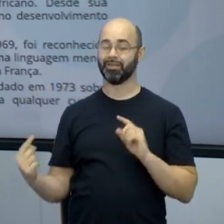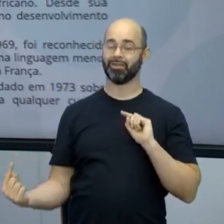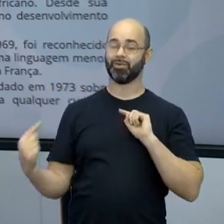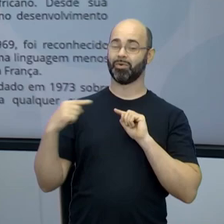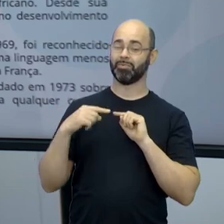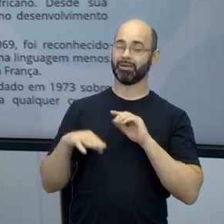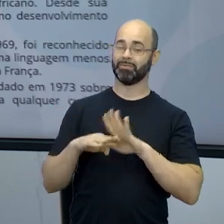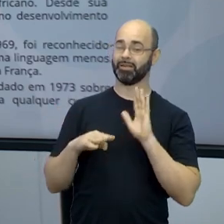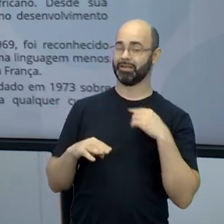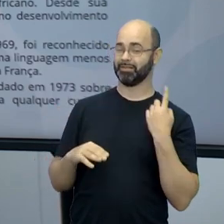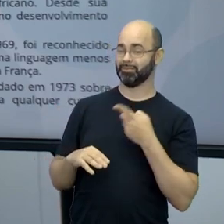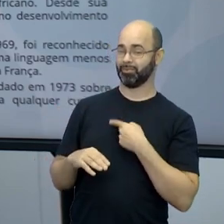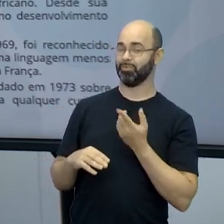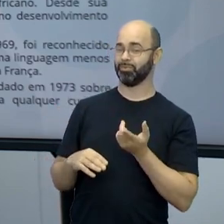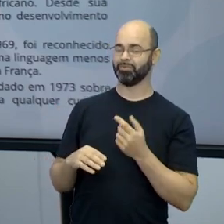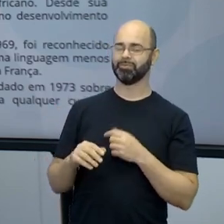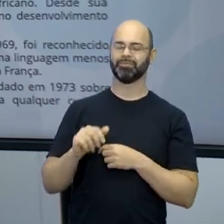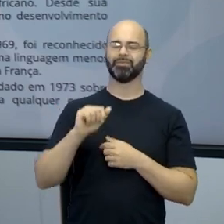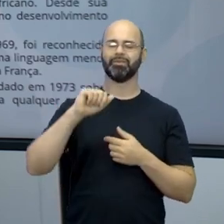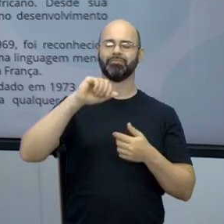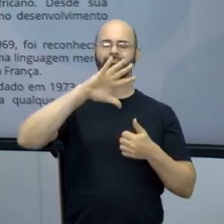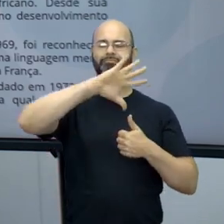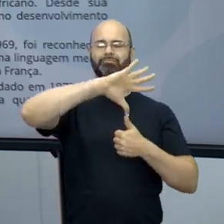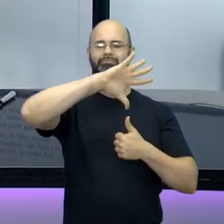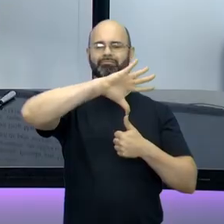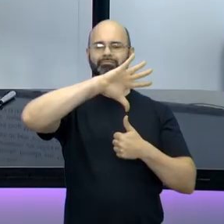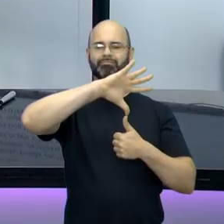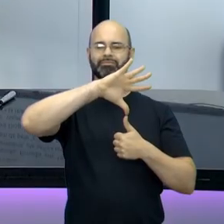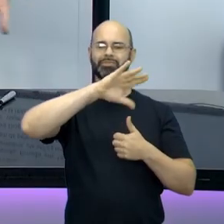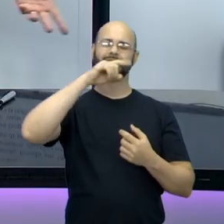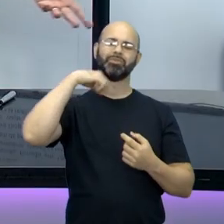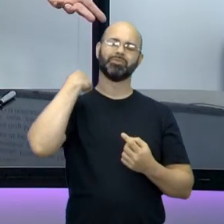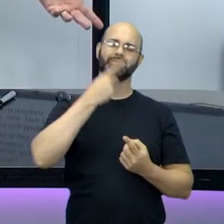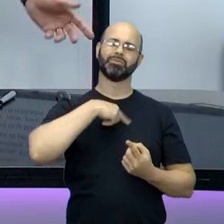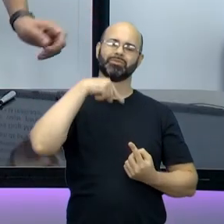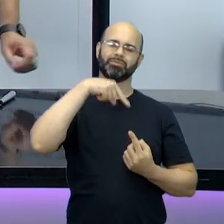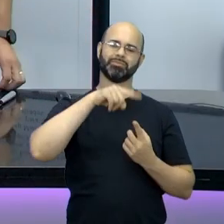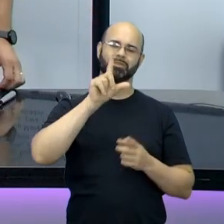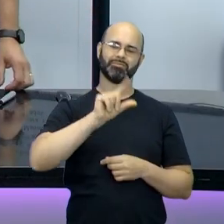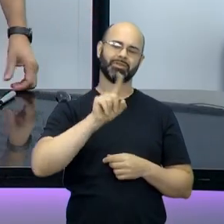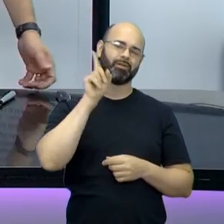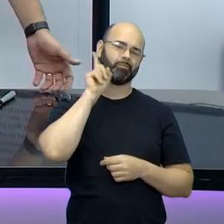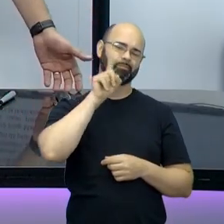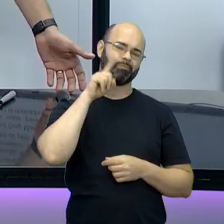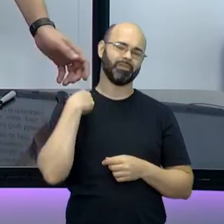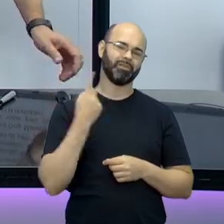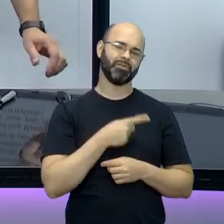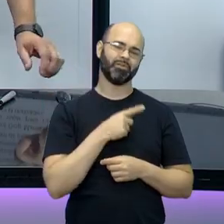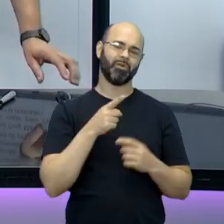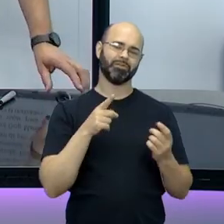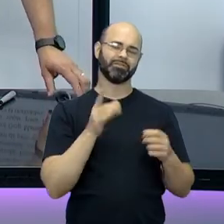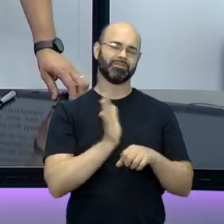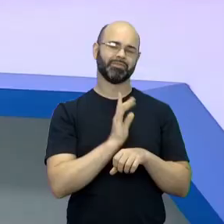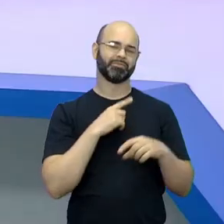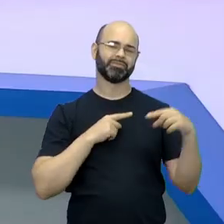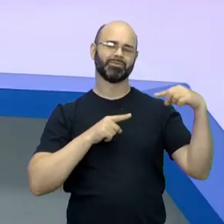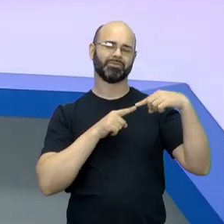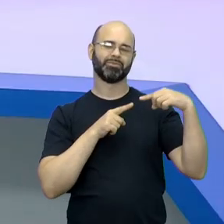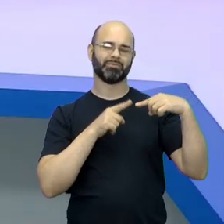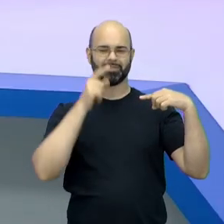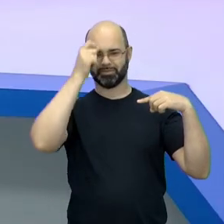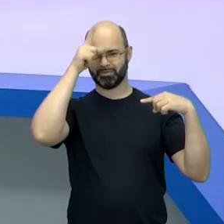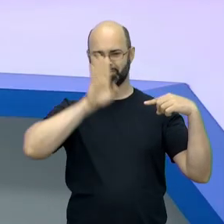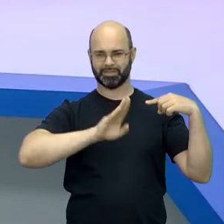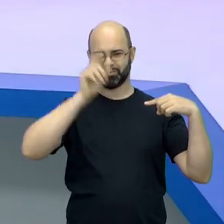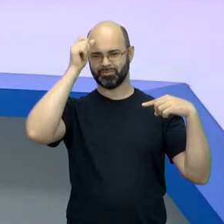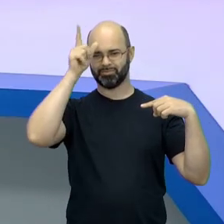do que um filme norte-americano. E a gente vai lá assistindo filme norte-americano. Sim. E aí, né? Porque, na verdade, quando você fala